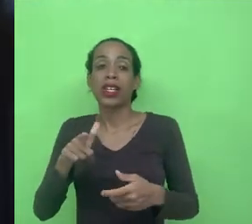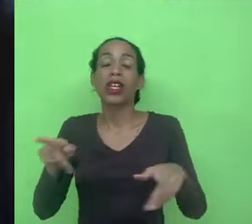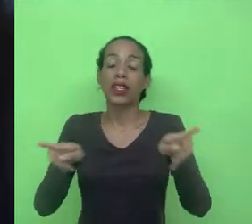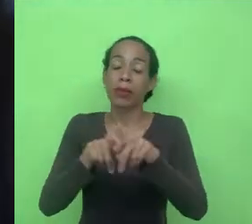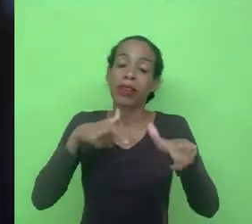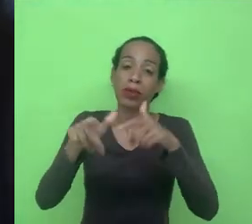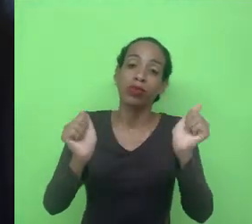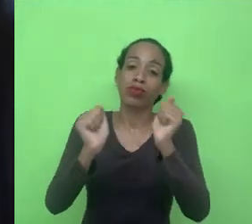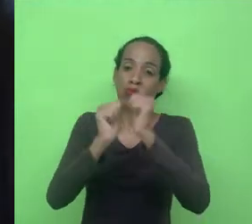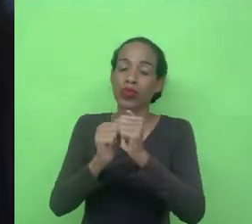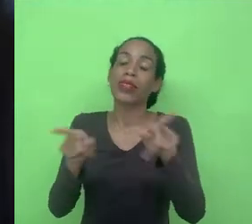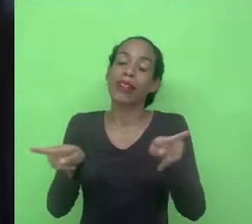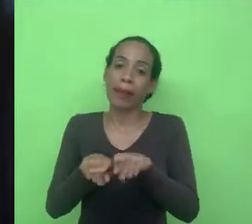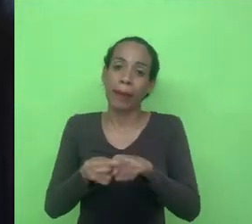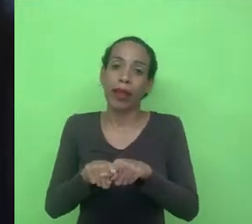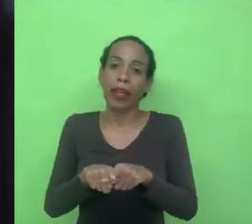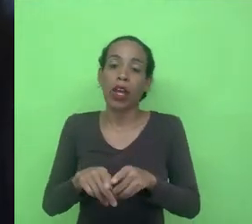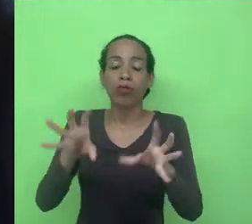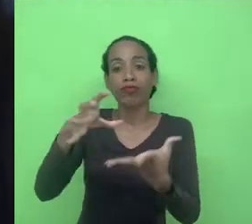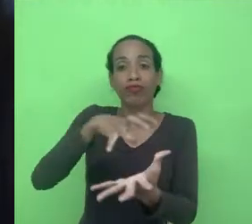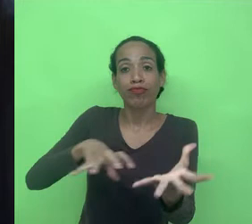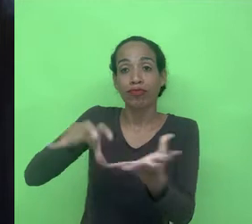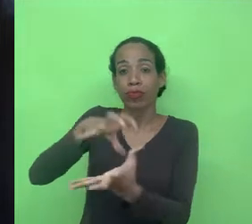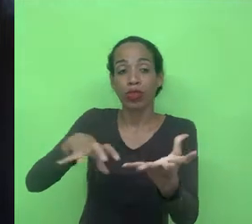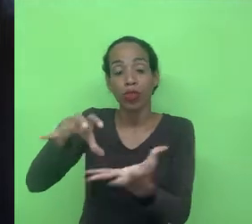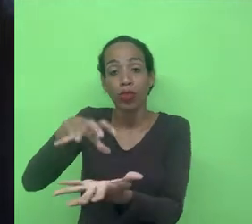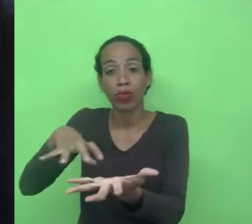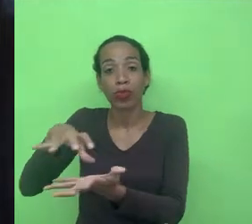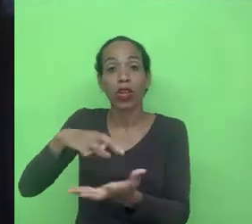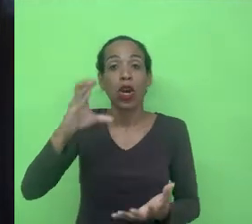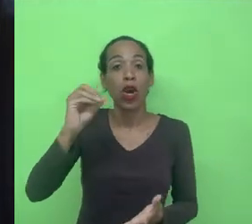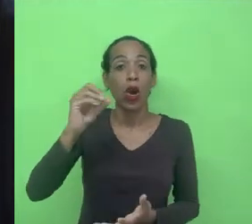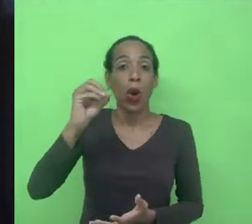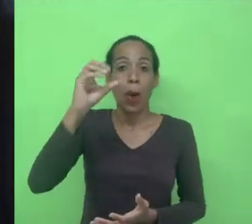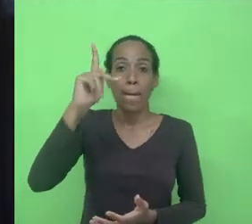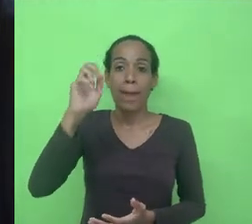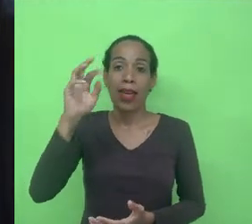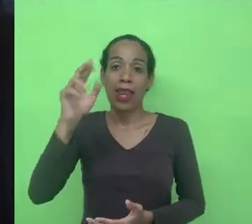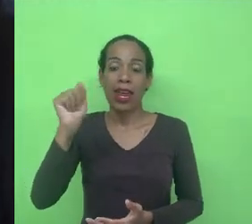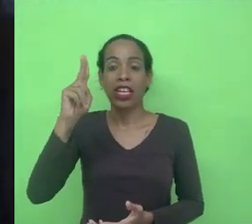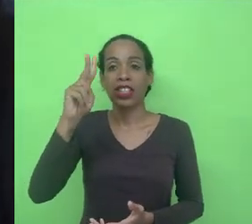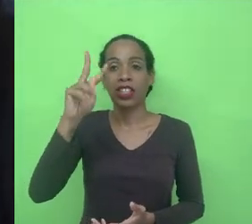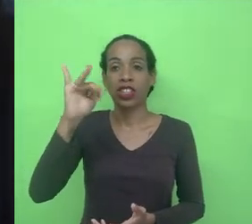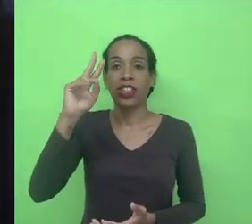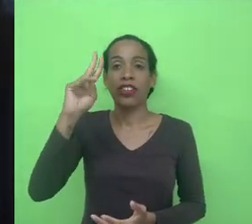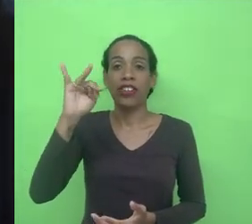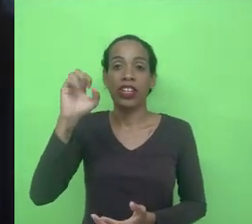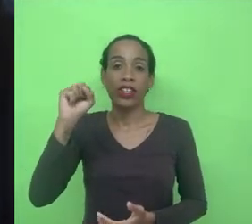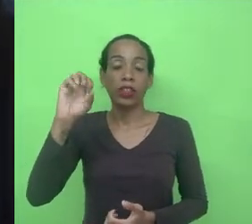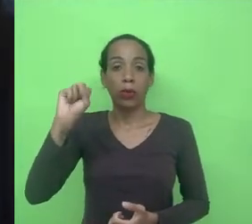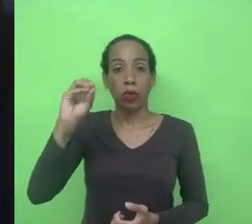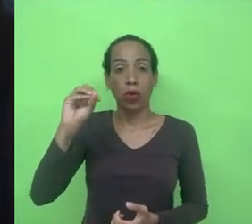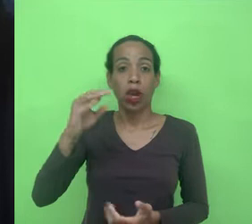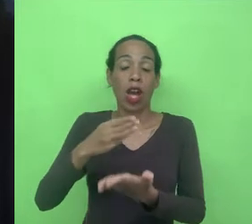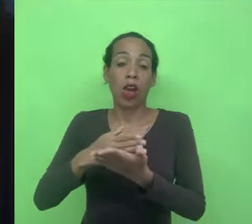Então, os movimentos cooperativistas de plataforma para acontecer, para chegar em um